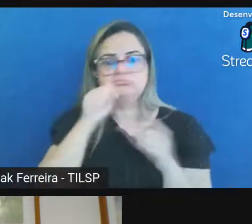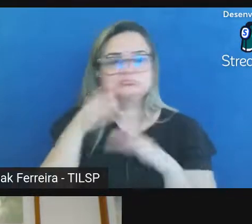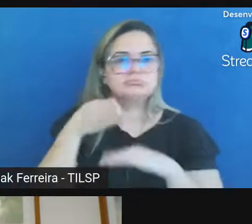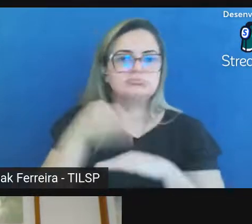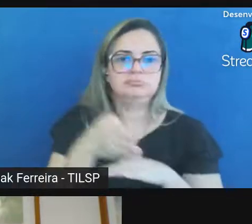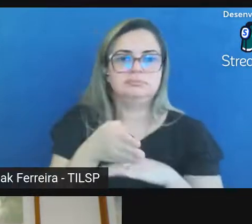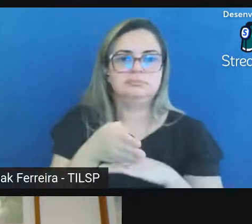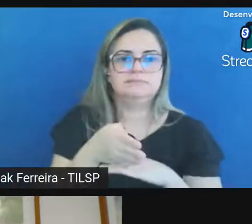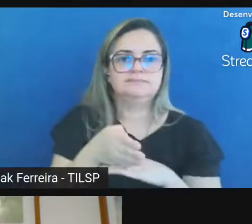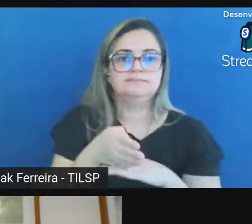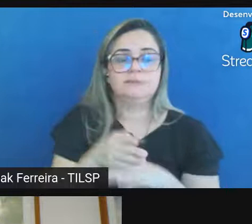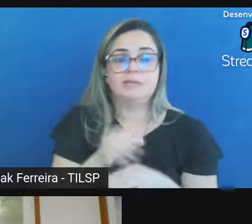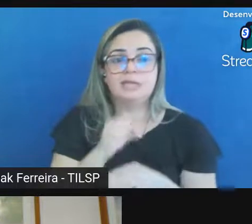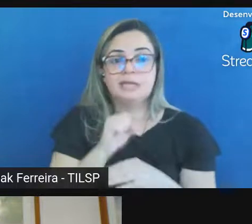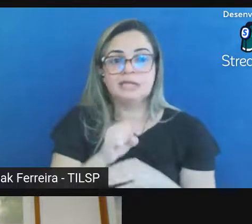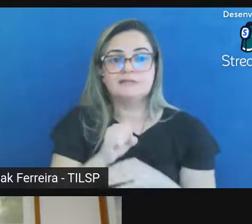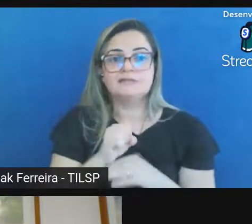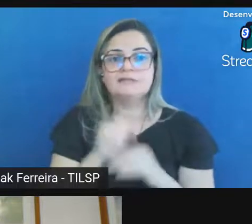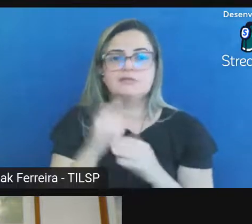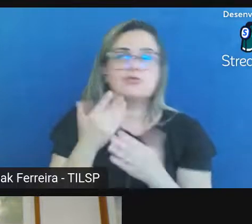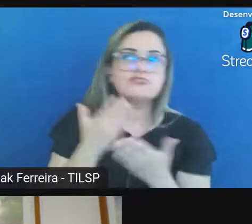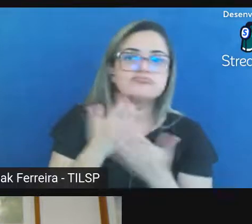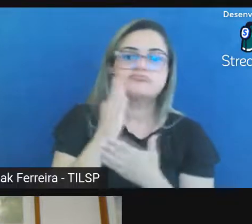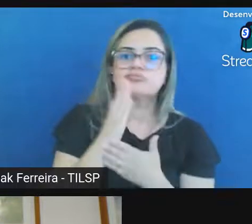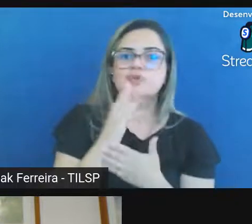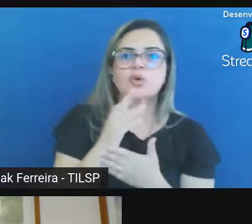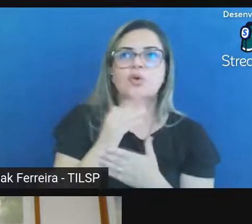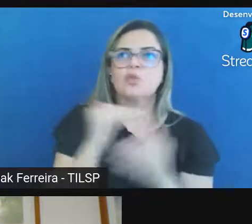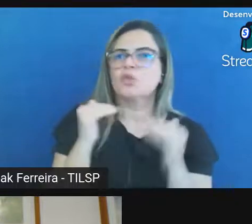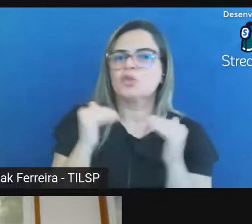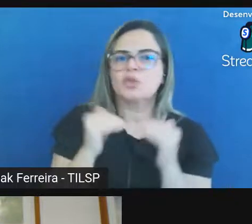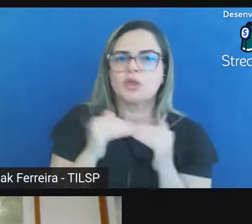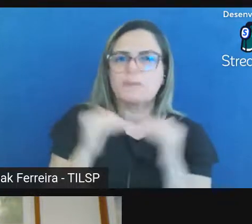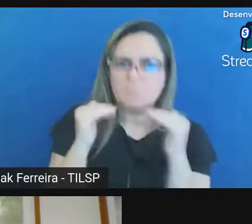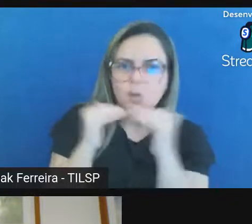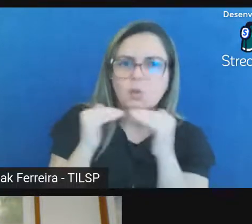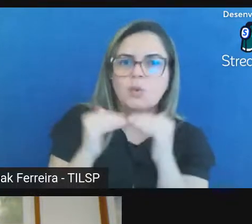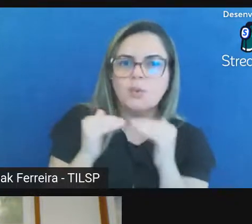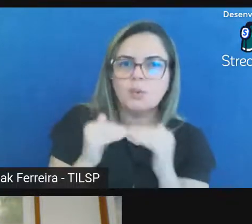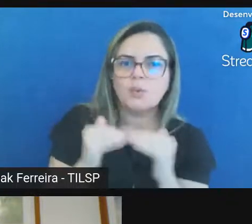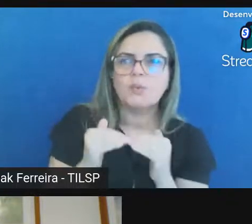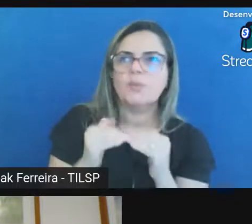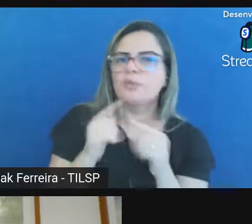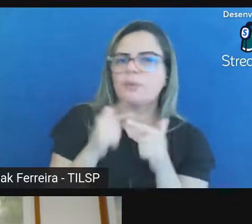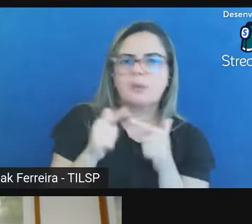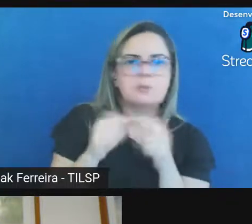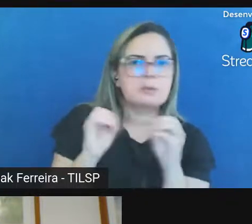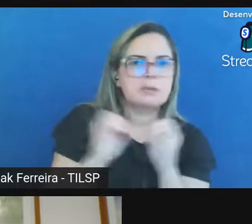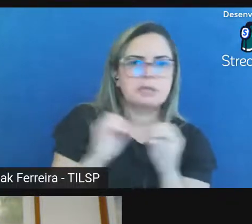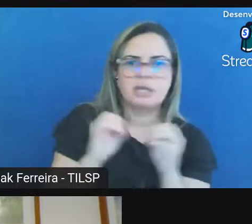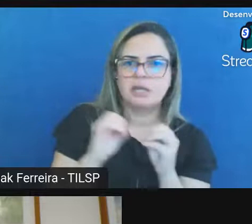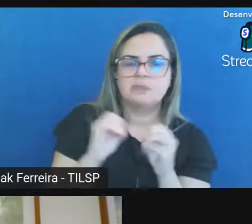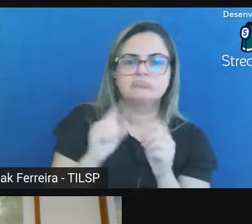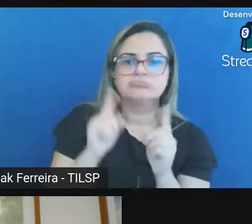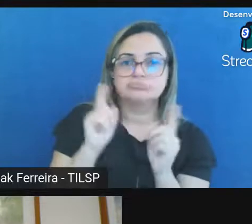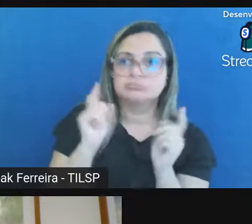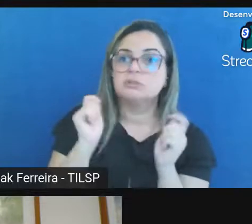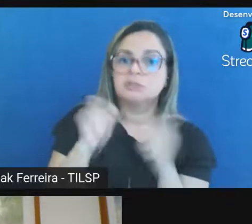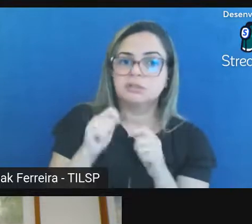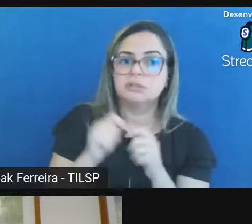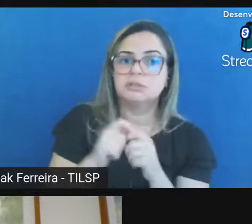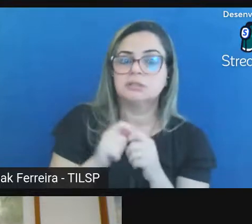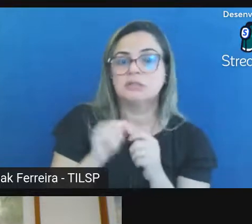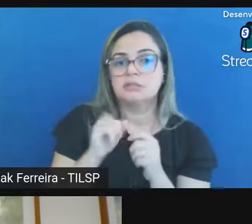vencer o patente não fere privacidade não tem problema de grau de sigilo e LGPD